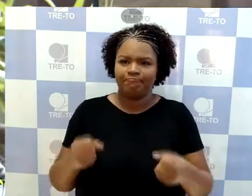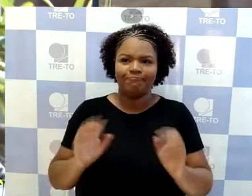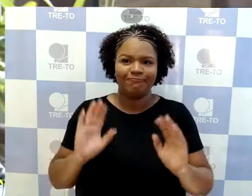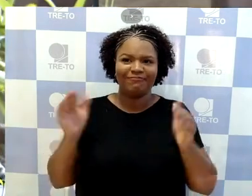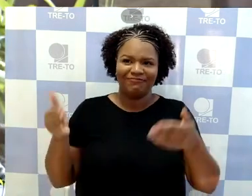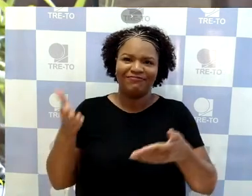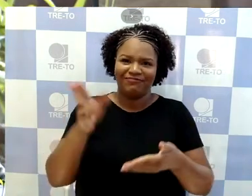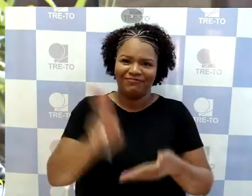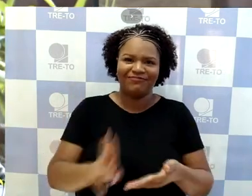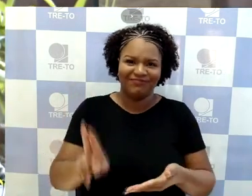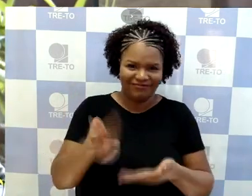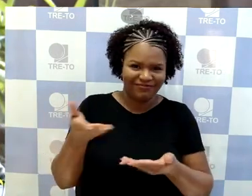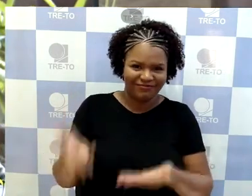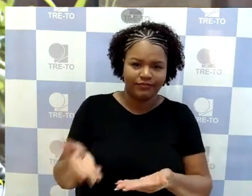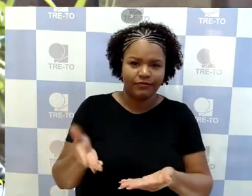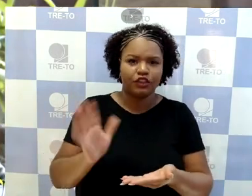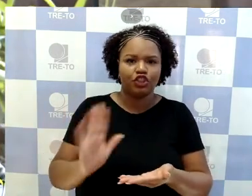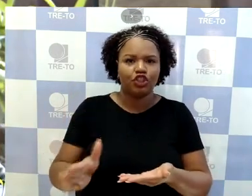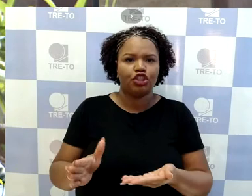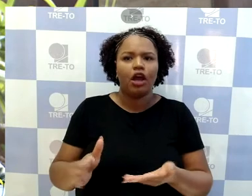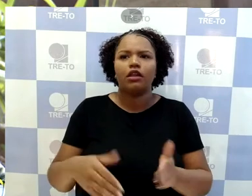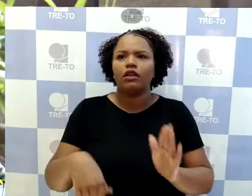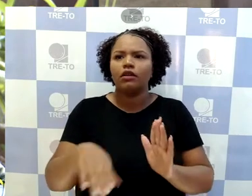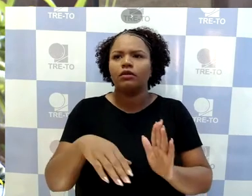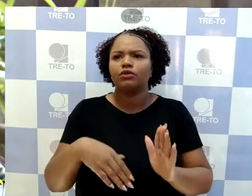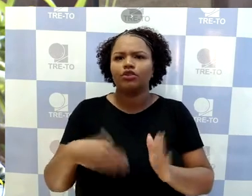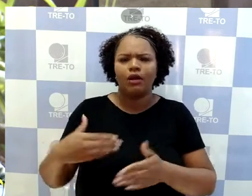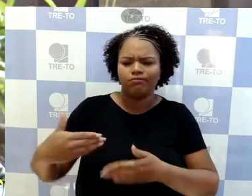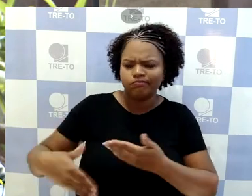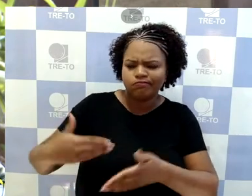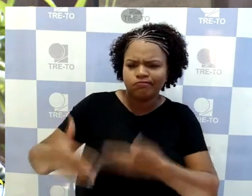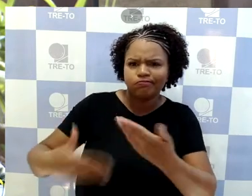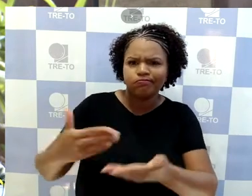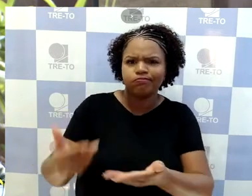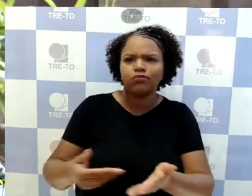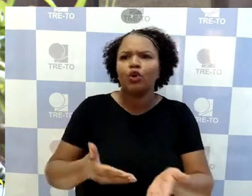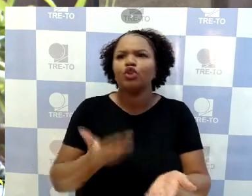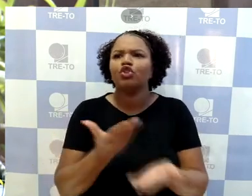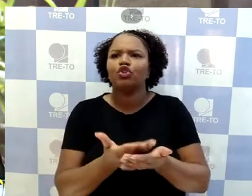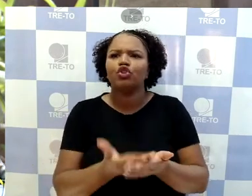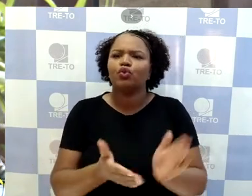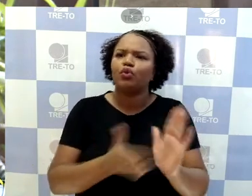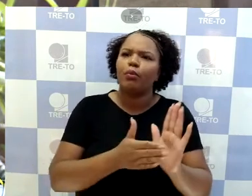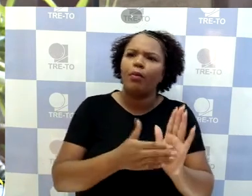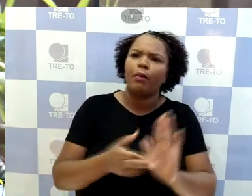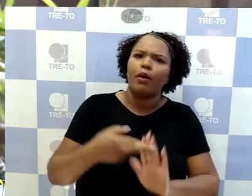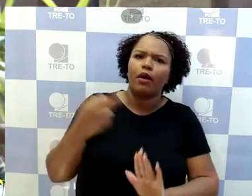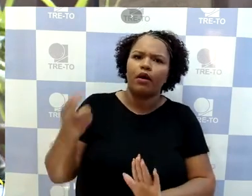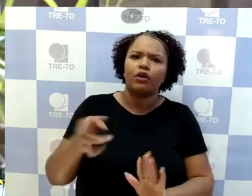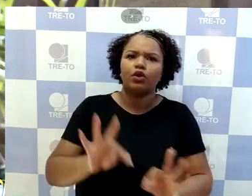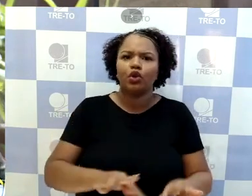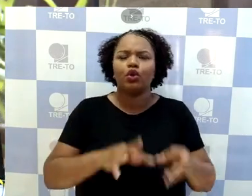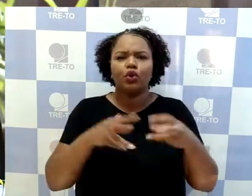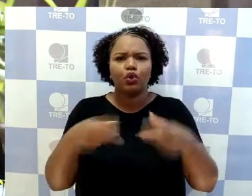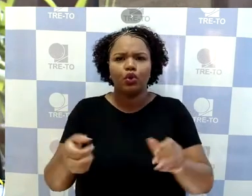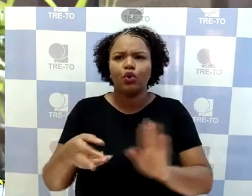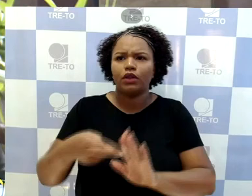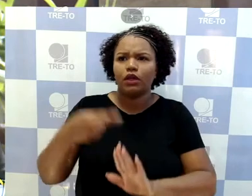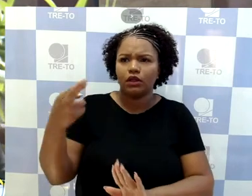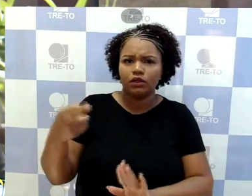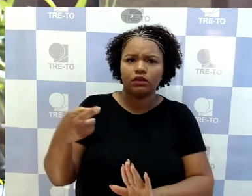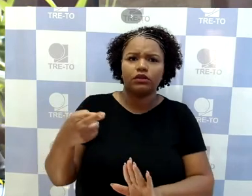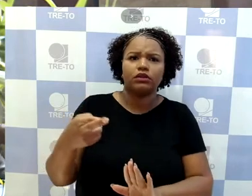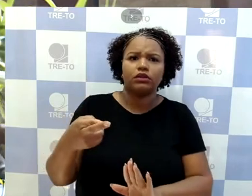já estamos bastante adiantados nos estudos, em propostas já de resolução, todas as resoluções que vêm a